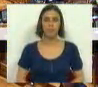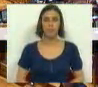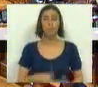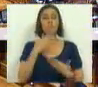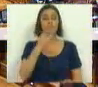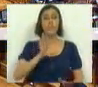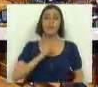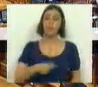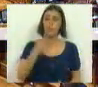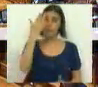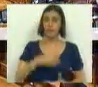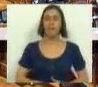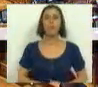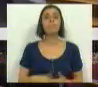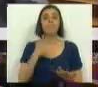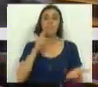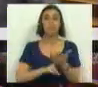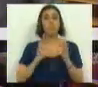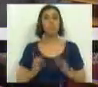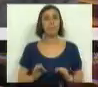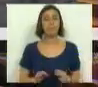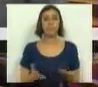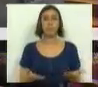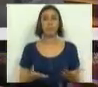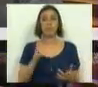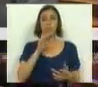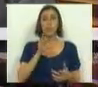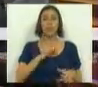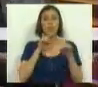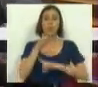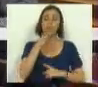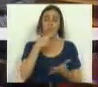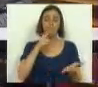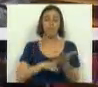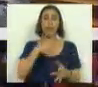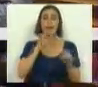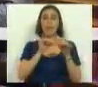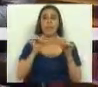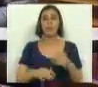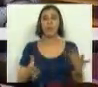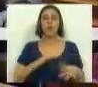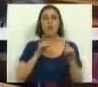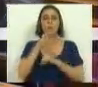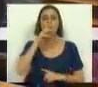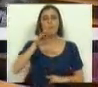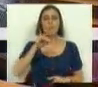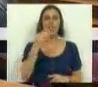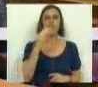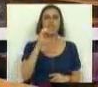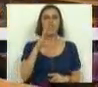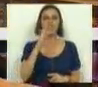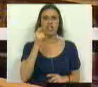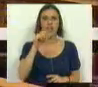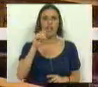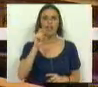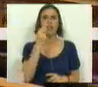Obrigado Sr. Presidente. Efetivamente, a intervenção do Sr. Deputado Michel Zollefert denuncia